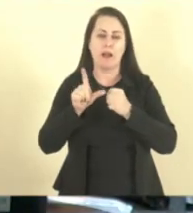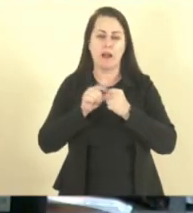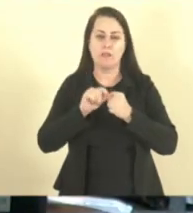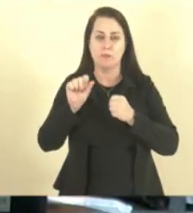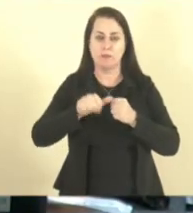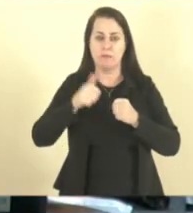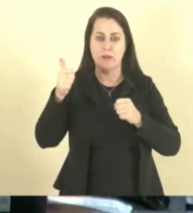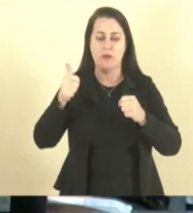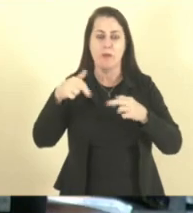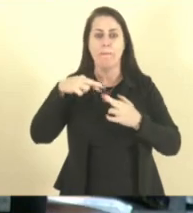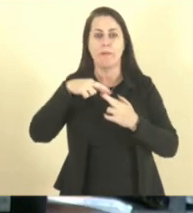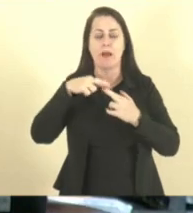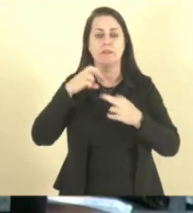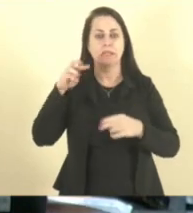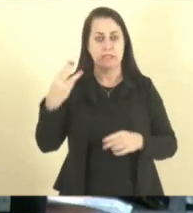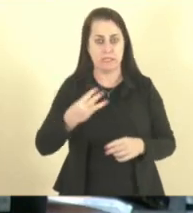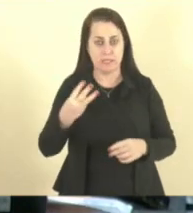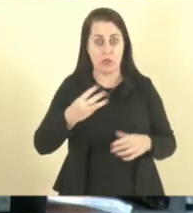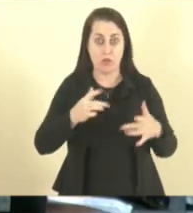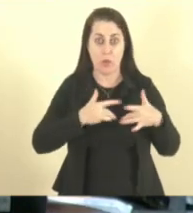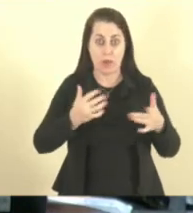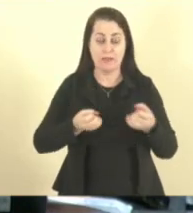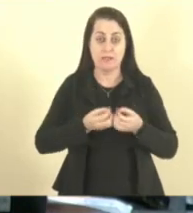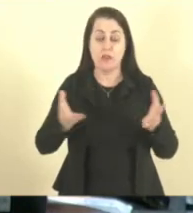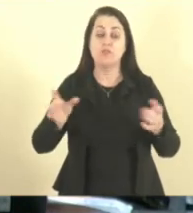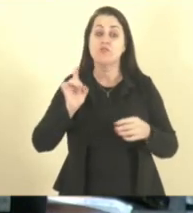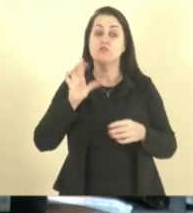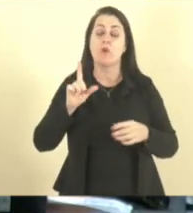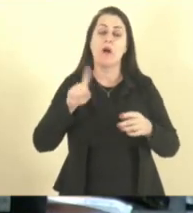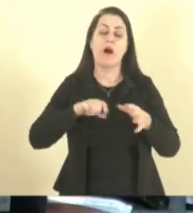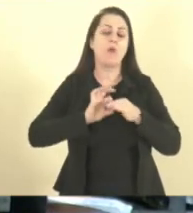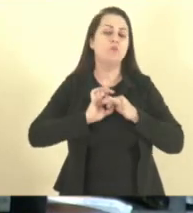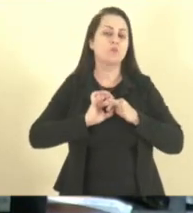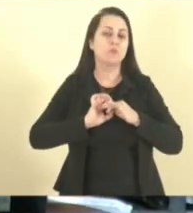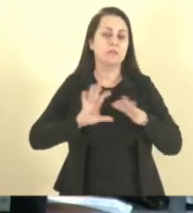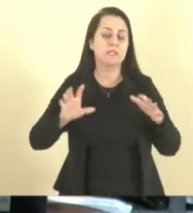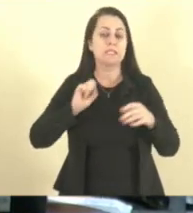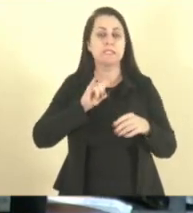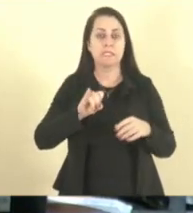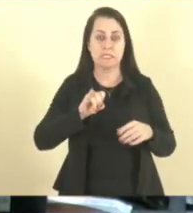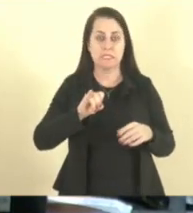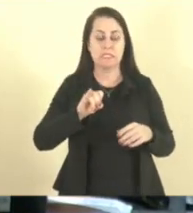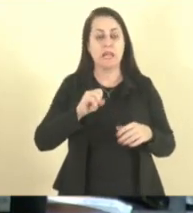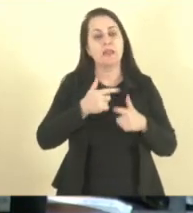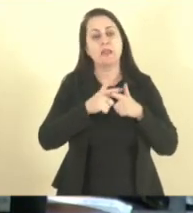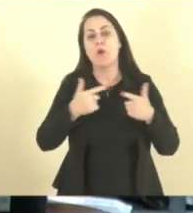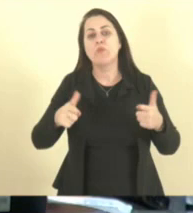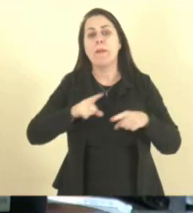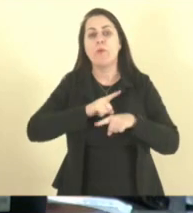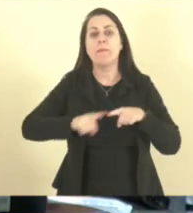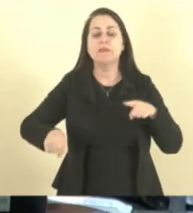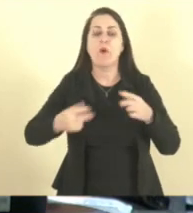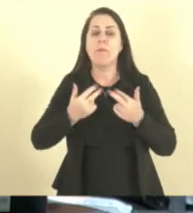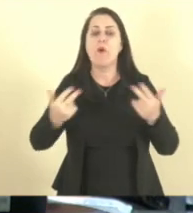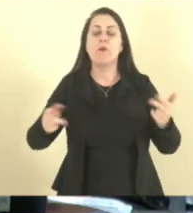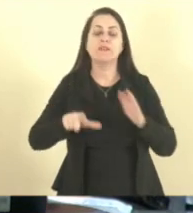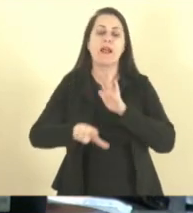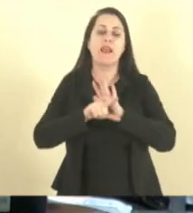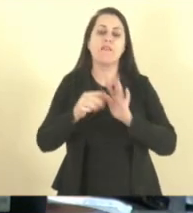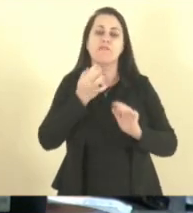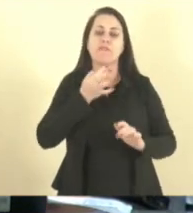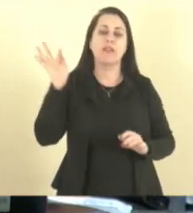3º. A doação prevista no capítulo desse artigo só é autorizada se não for vedada por lei federal ou estadual